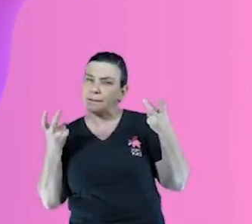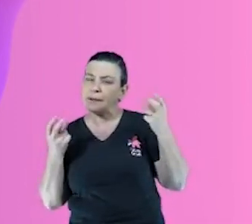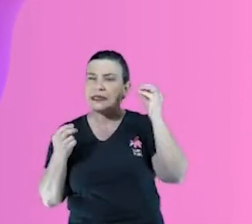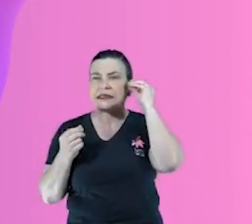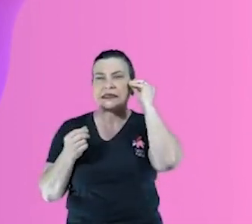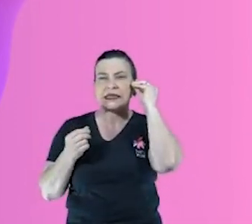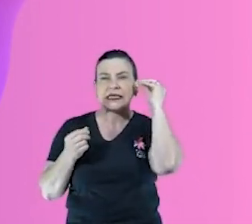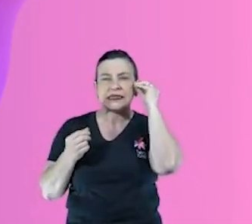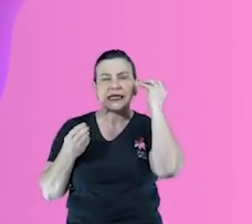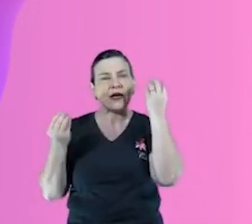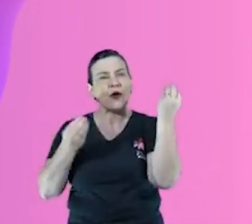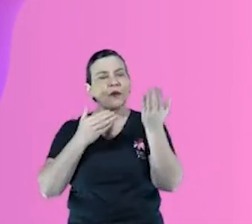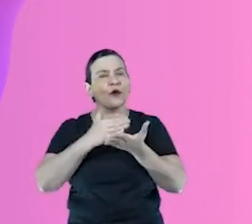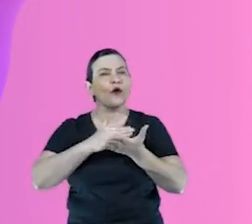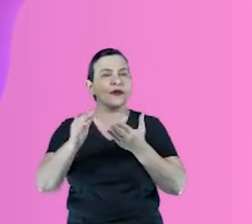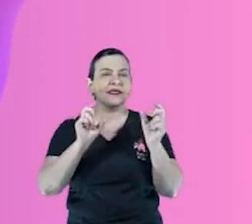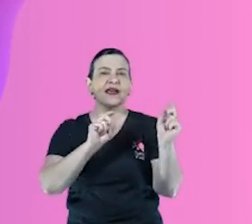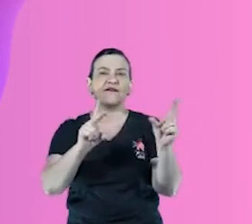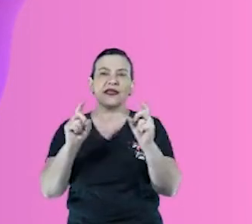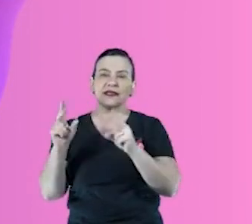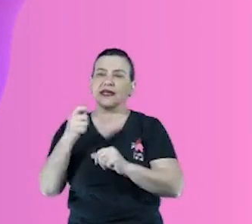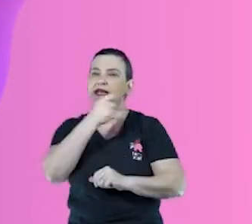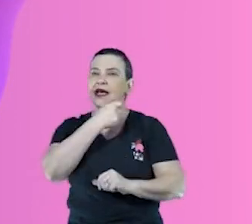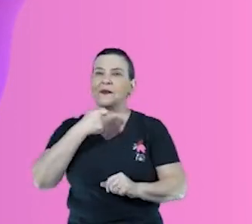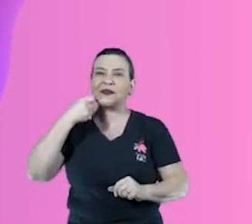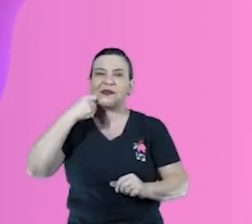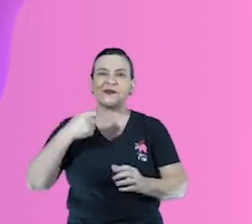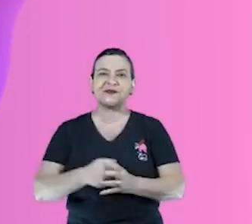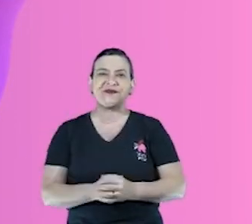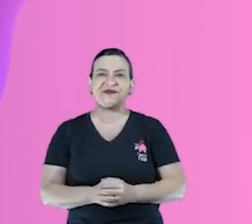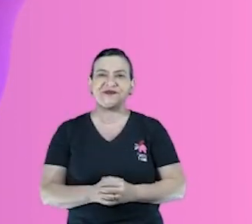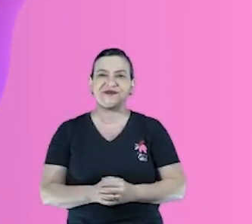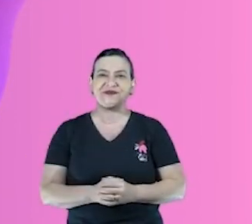começar a vender na Amazon, né. Pode passar, por favor?